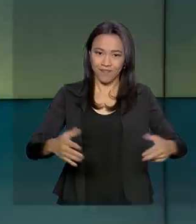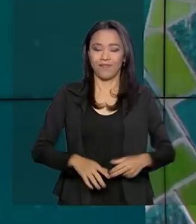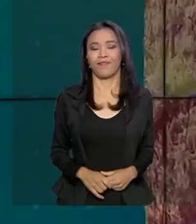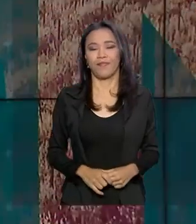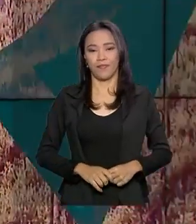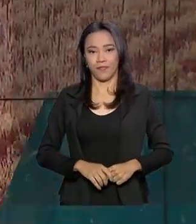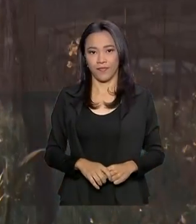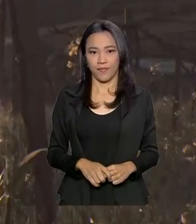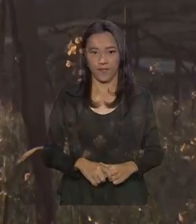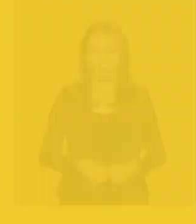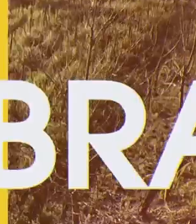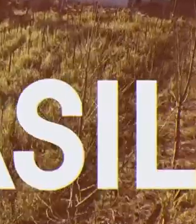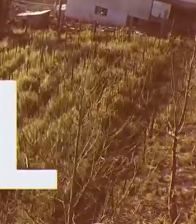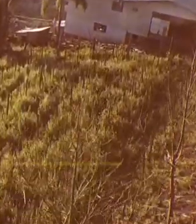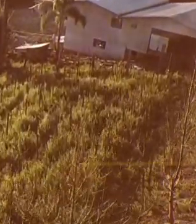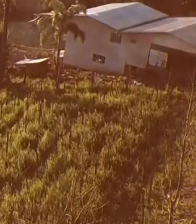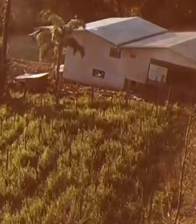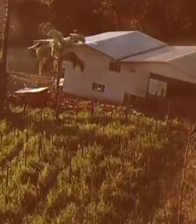está no ar.